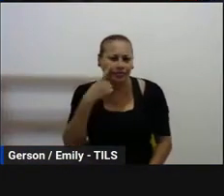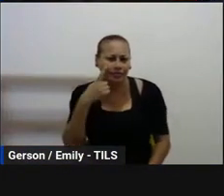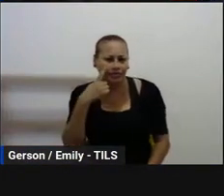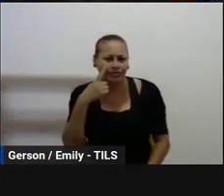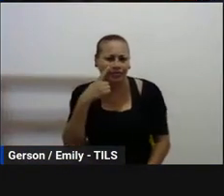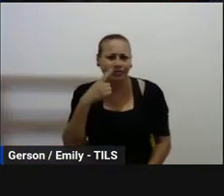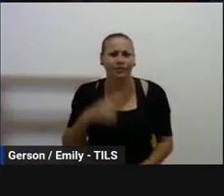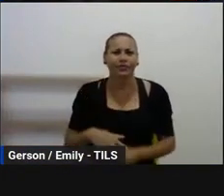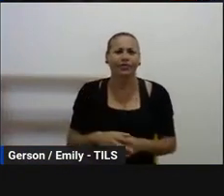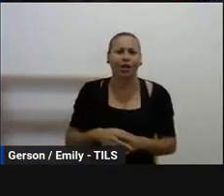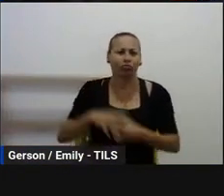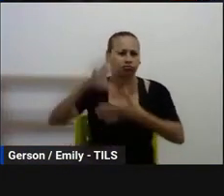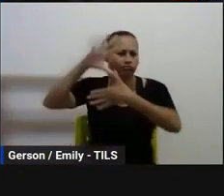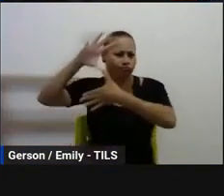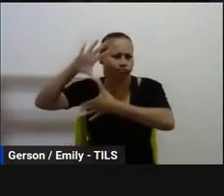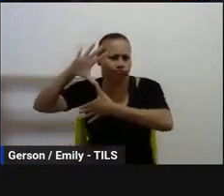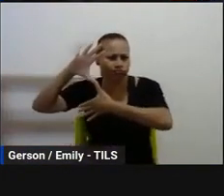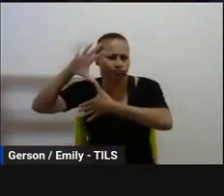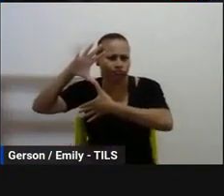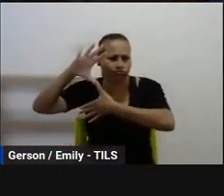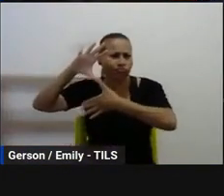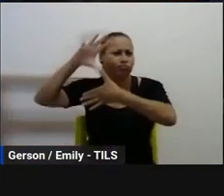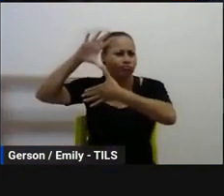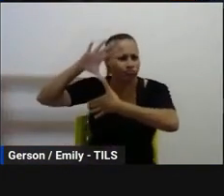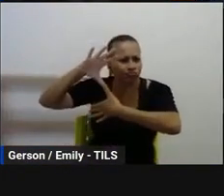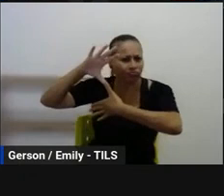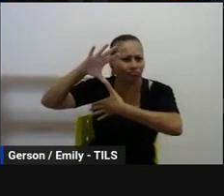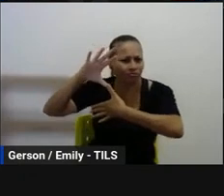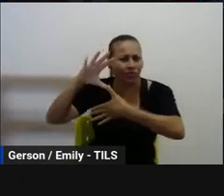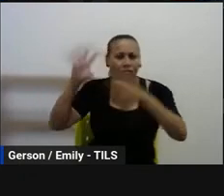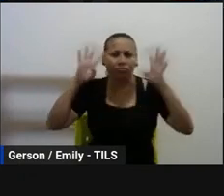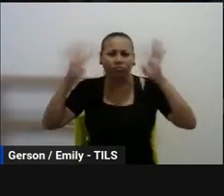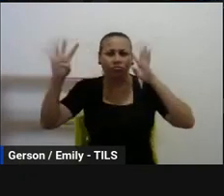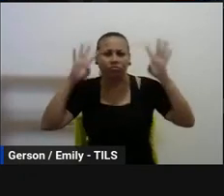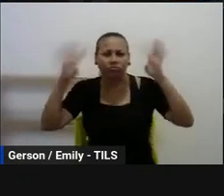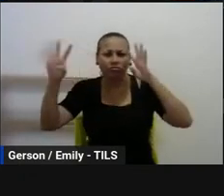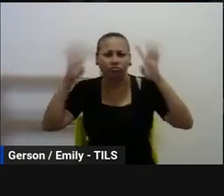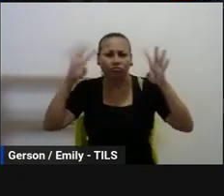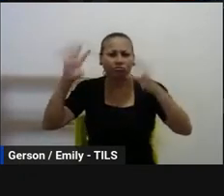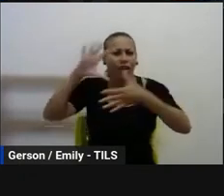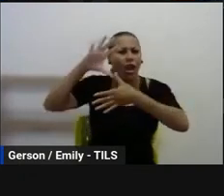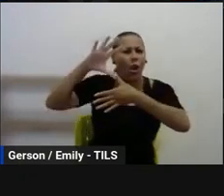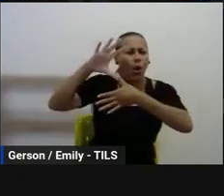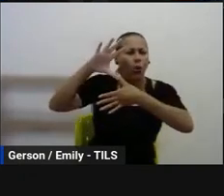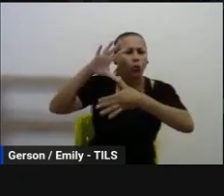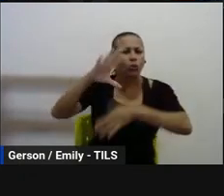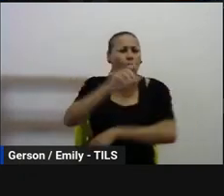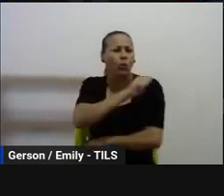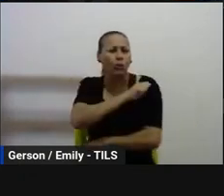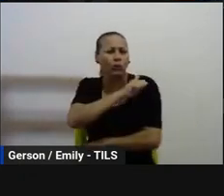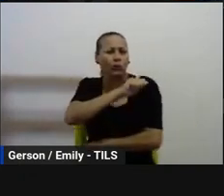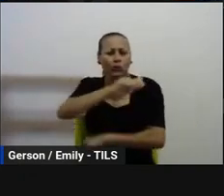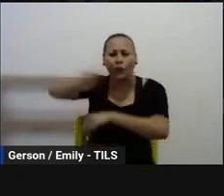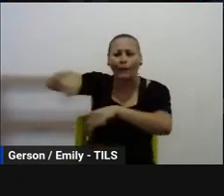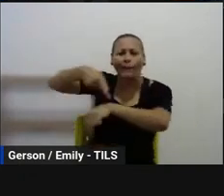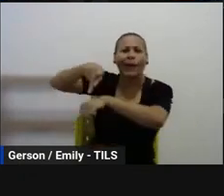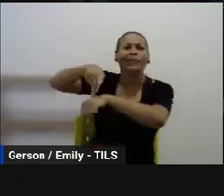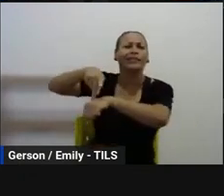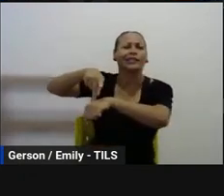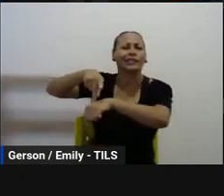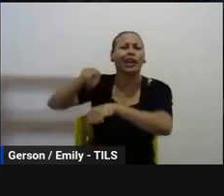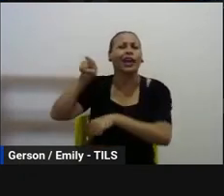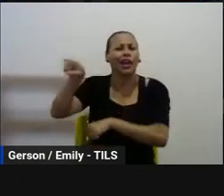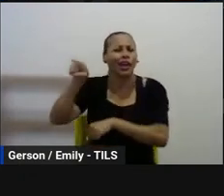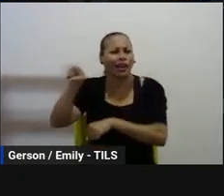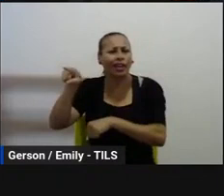aí, eu trouxe essa imagem, eu acho importante a gente refletir, né, que esse estudante internacional, ele é um estudante